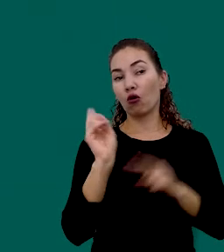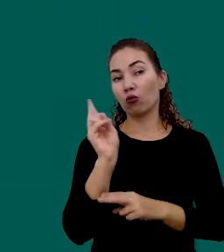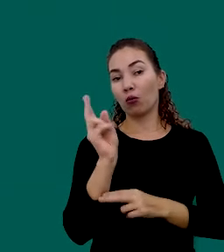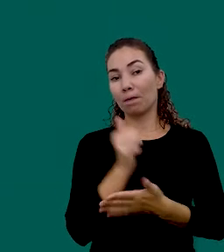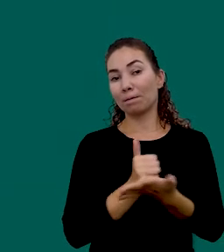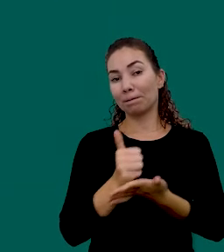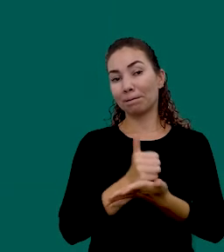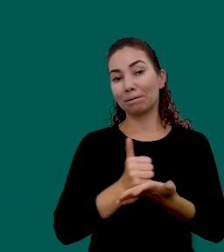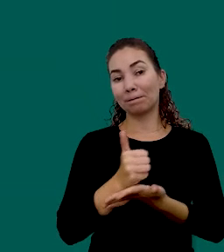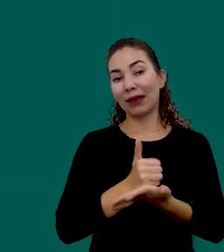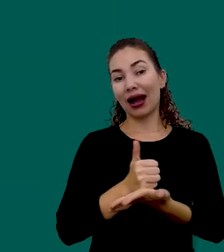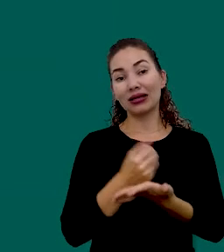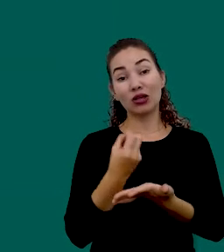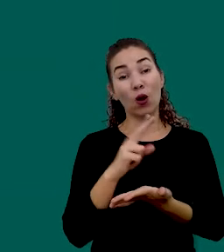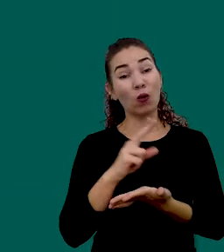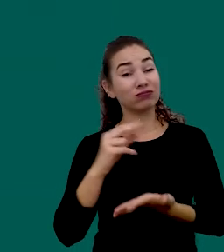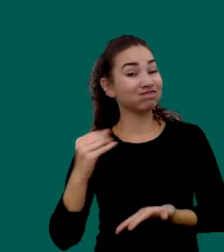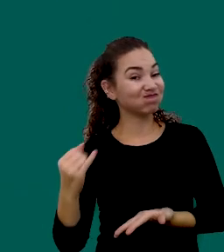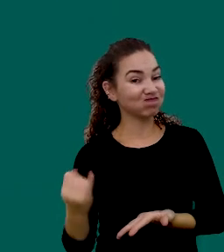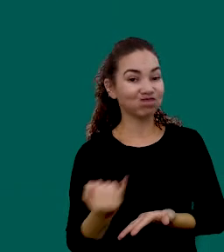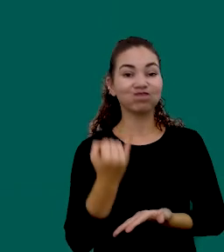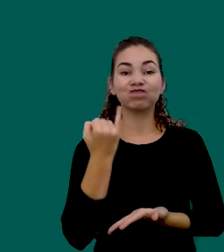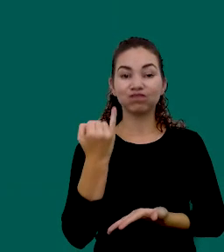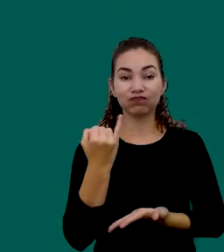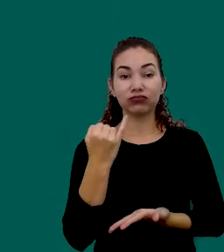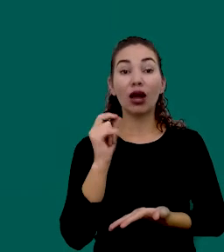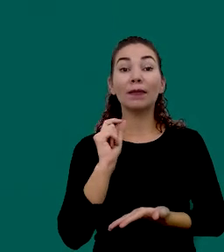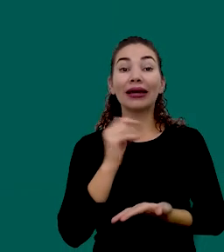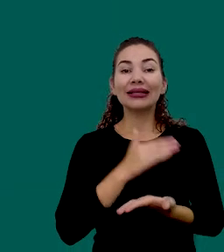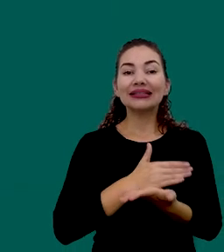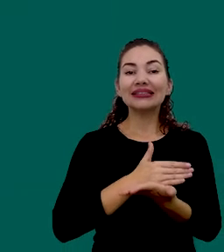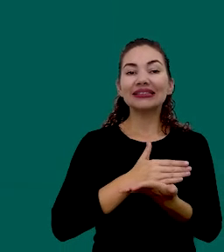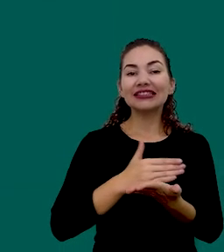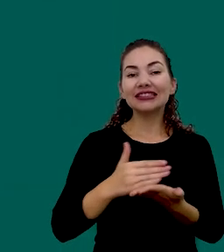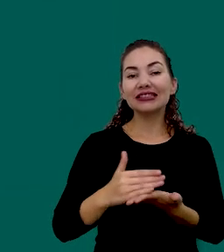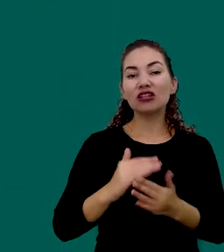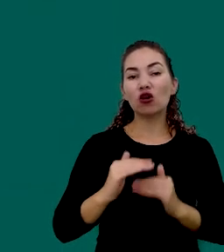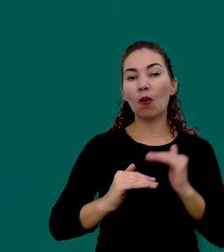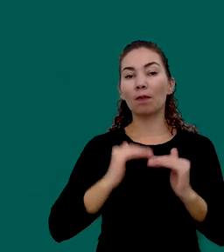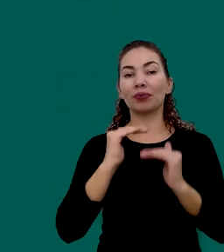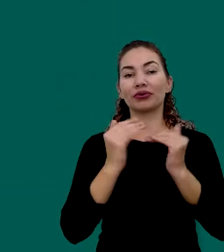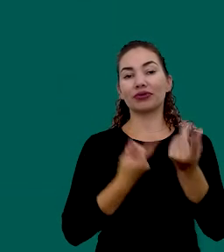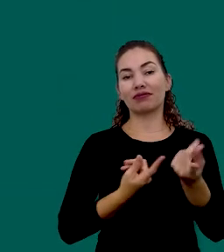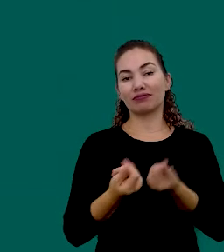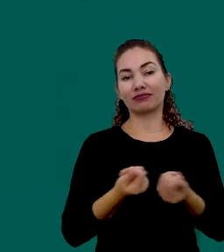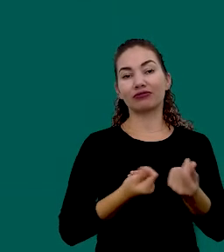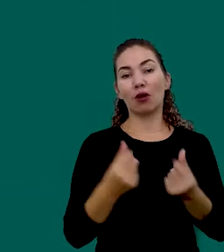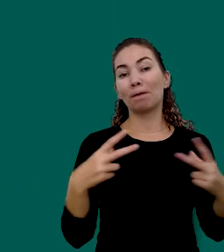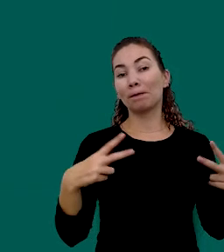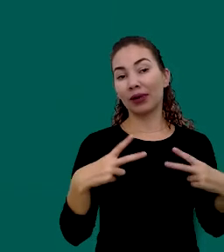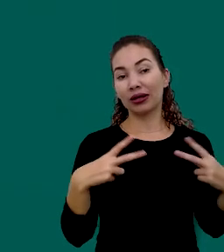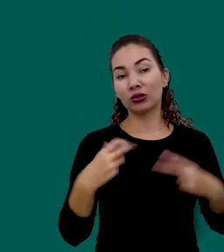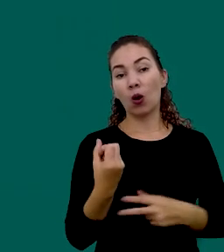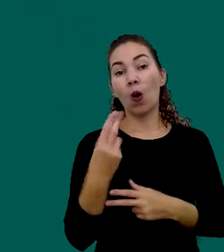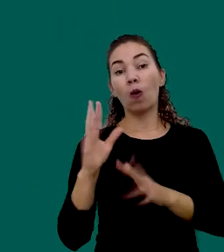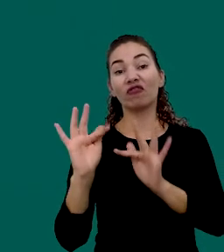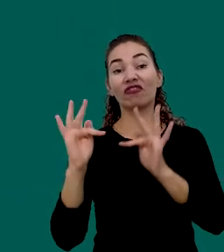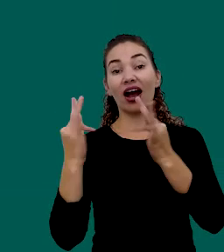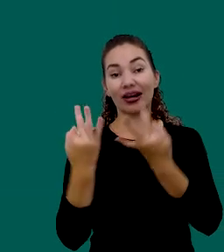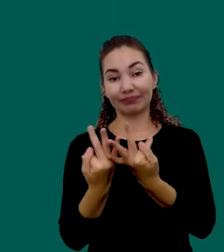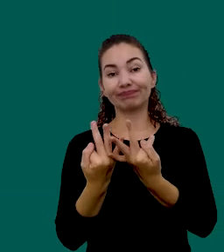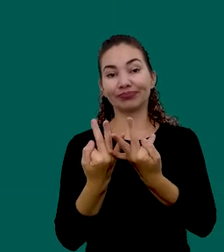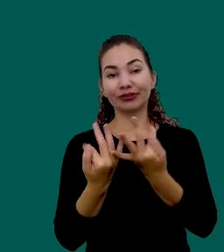básica Ou fundamental Para quem Está iniciando Esse processo De organização Financeira Pessoal Ou familiar